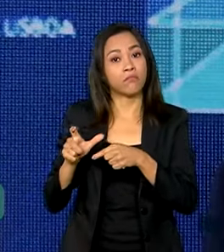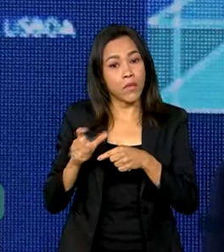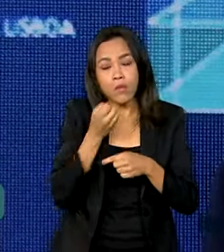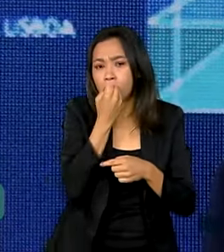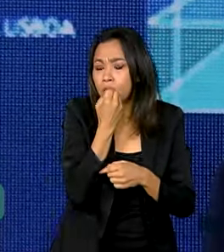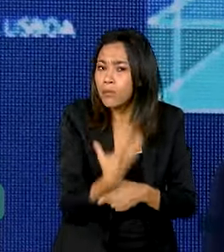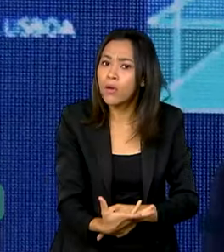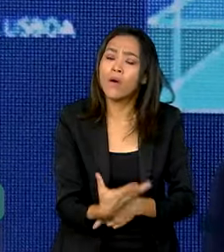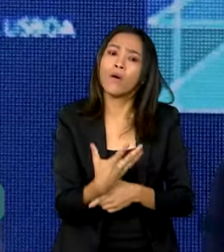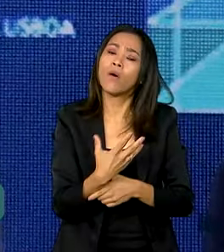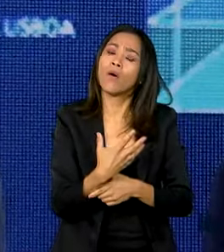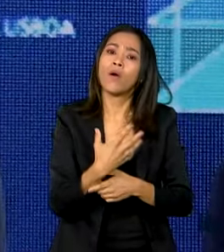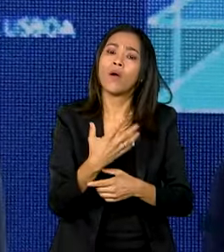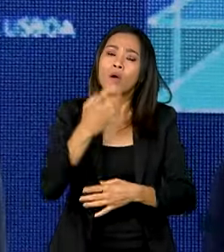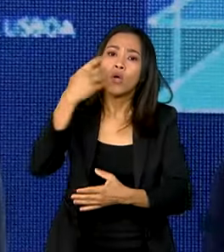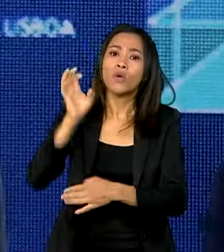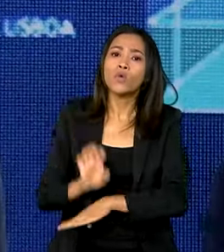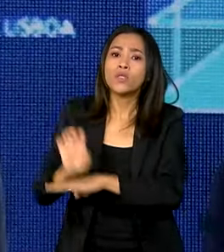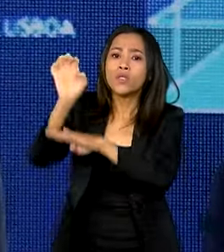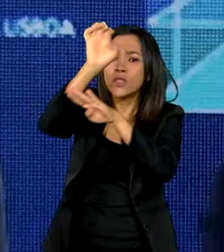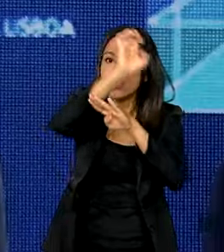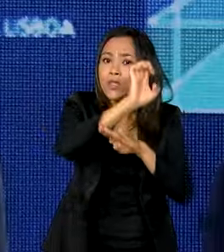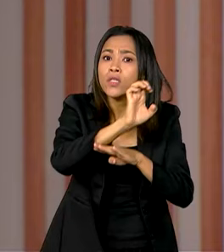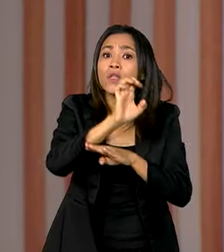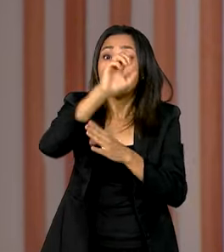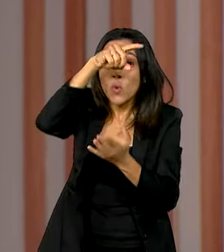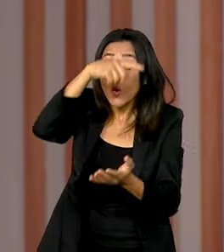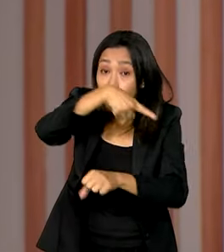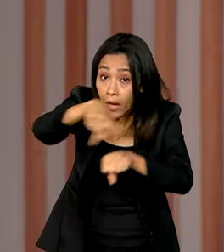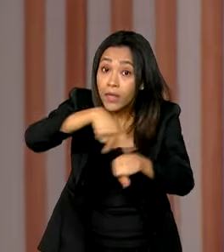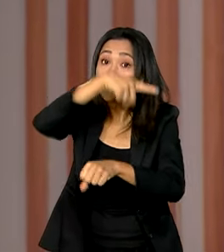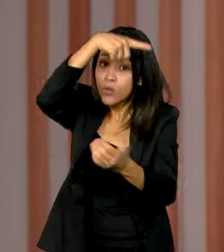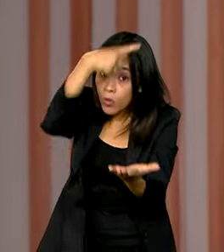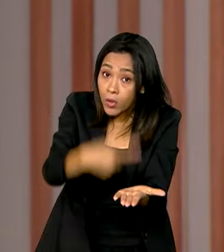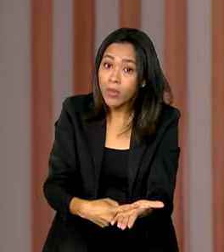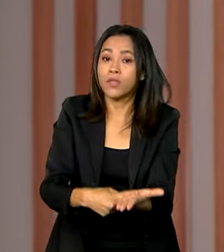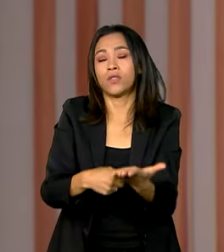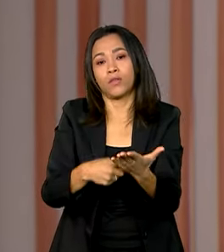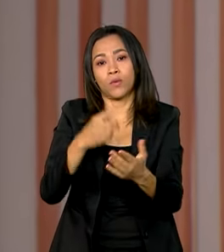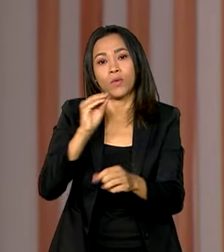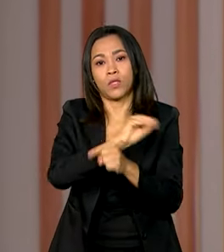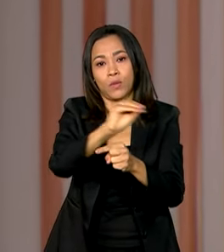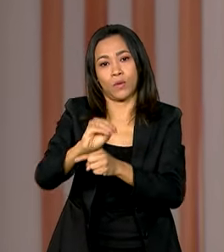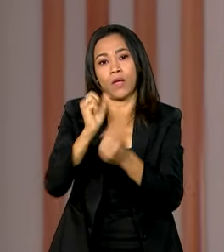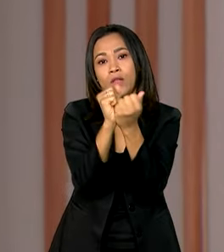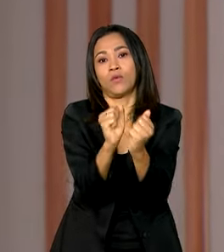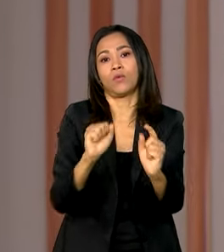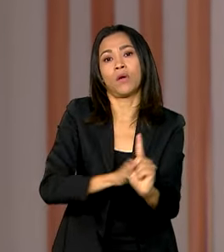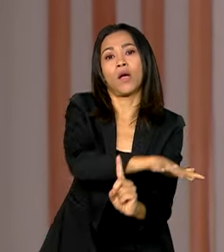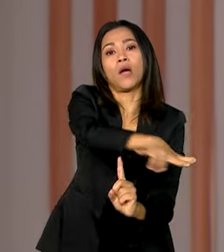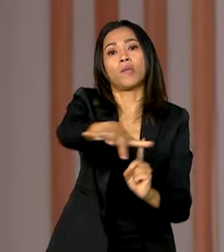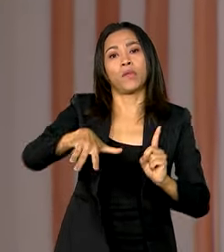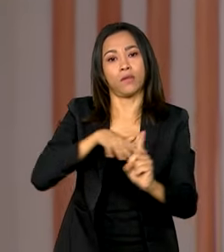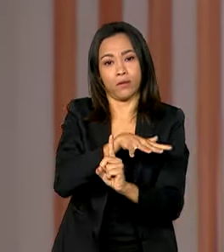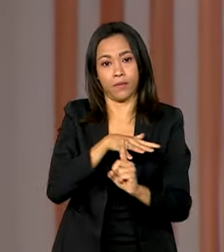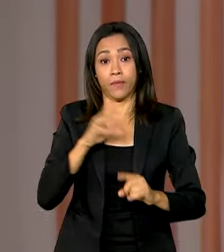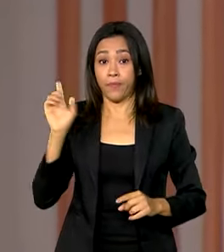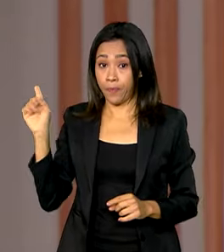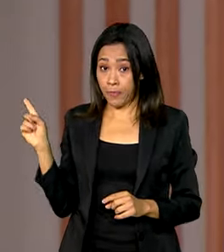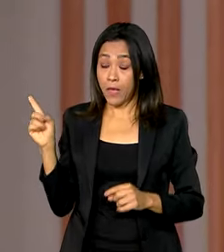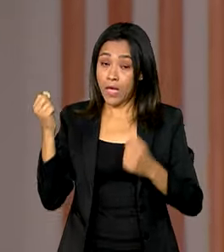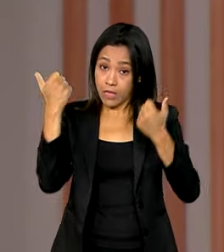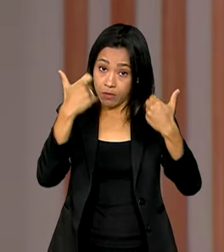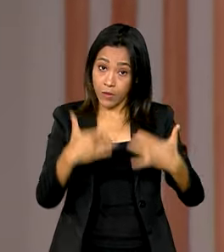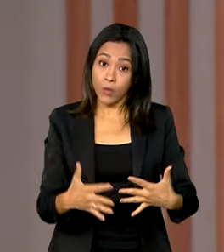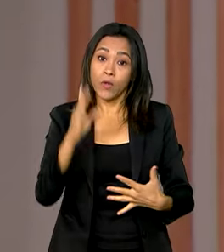um Estado comprometido com a preservação ambiental. O ministro disse ainda que o Brasil trabalha com a comunidade